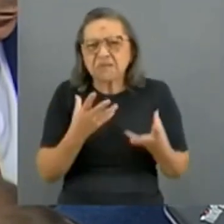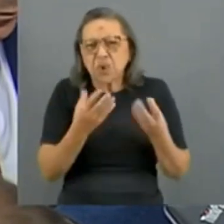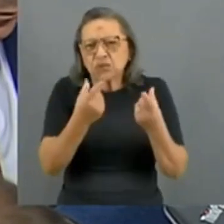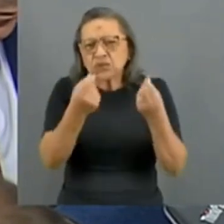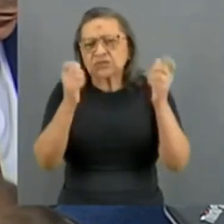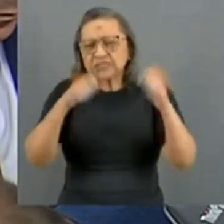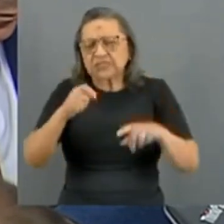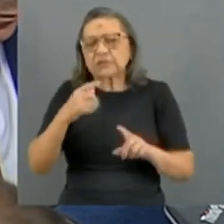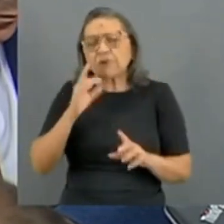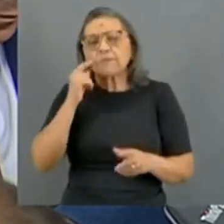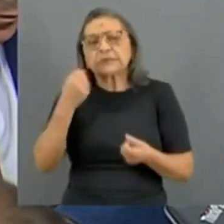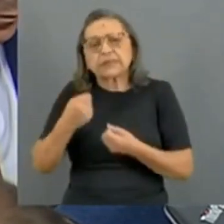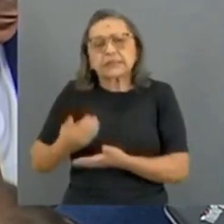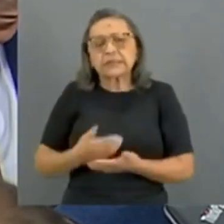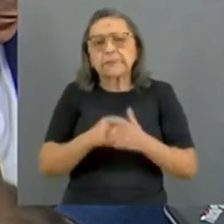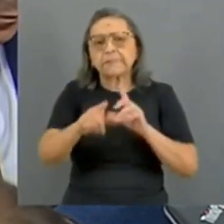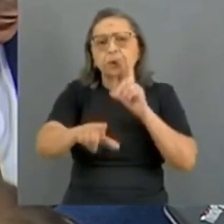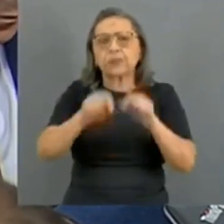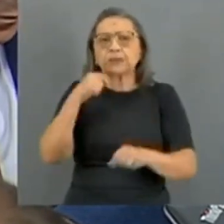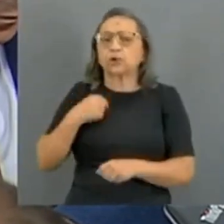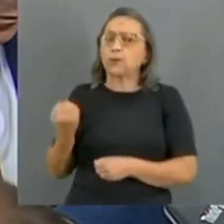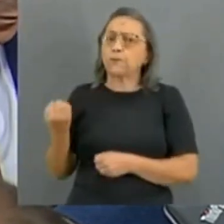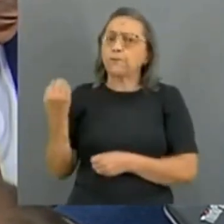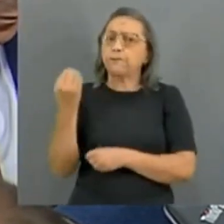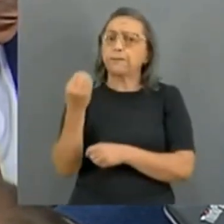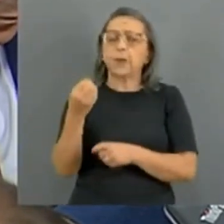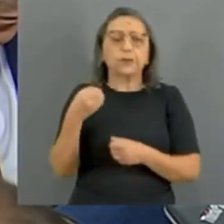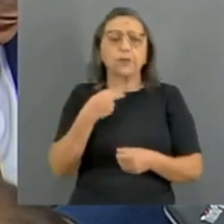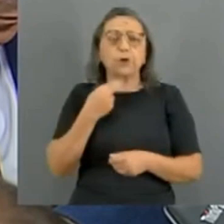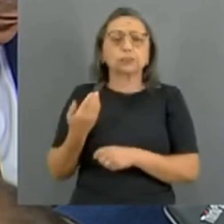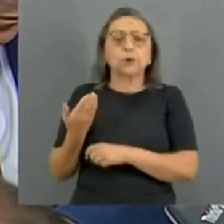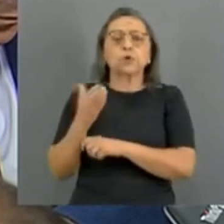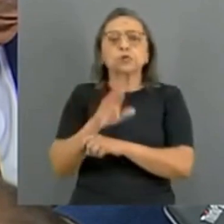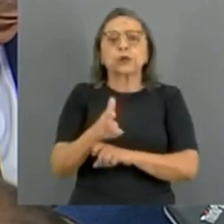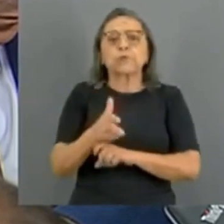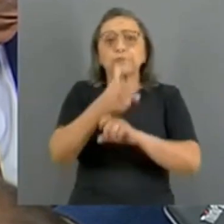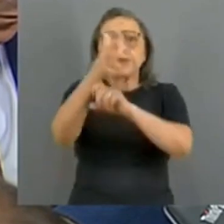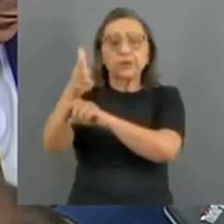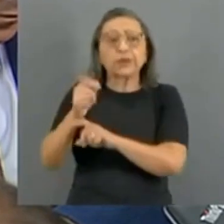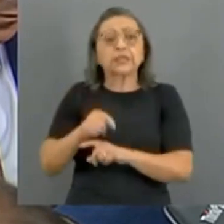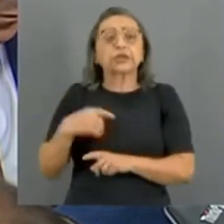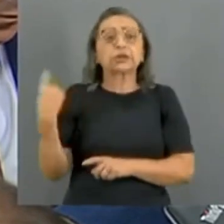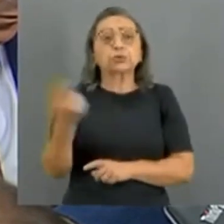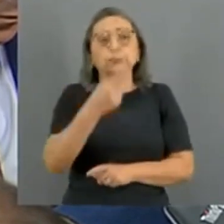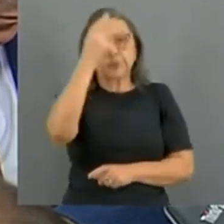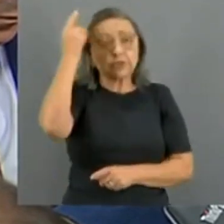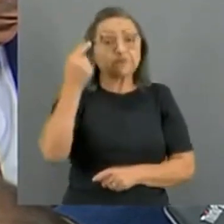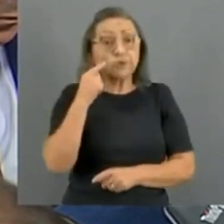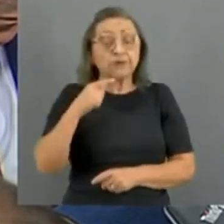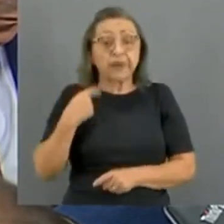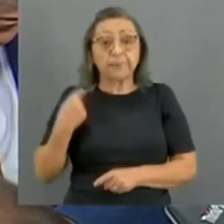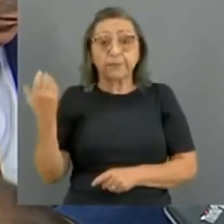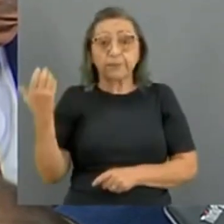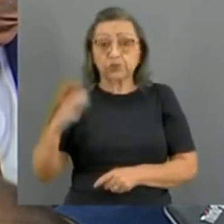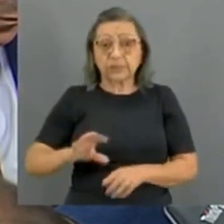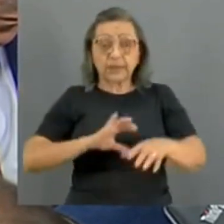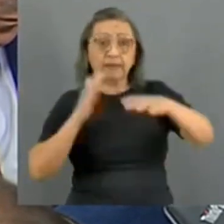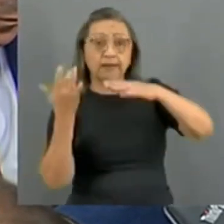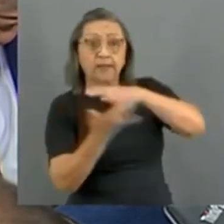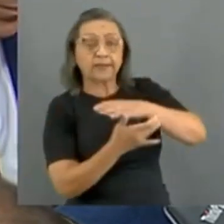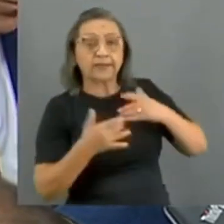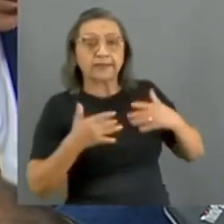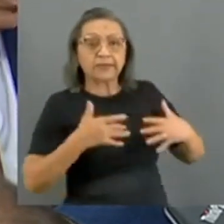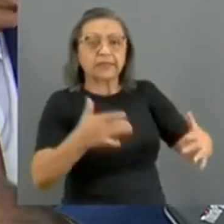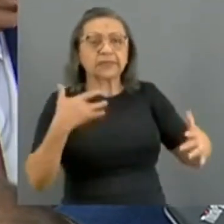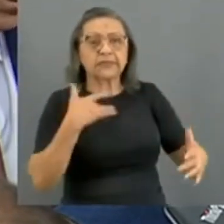só uma questão de prioridade, eu não vou colocar esse vídeo aqui, mas é aquele vídeo que todo mundo viu, que vai passar nas minhas redes sociais aqui, aquele vídeo do Ministério da Saúde,